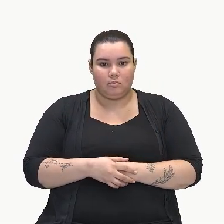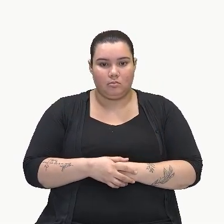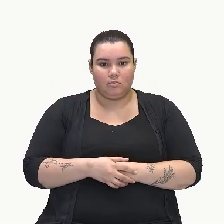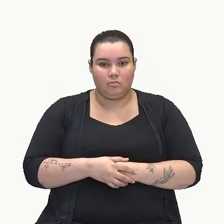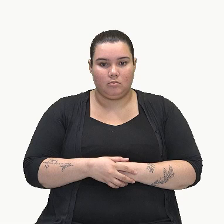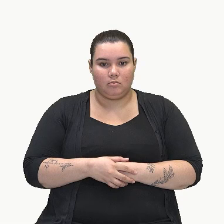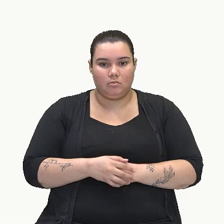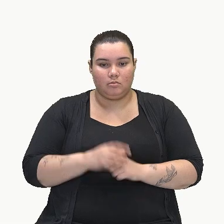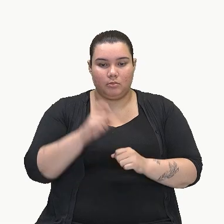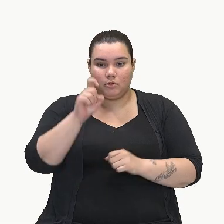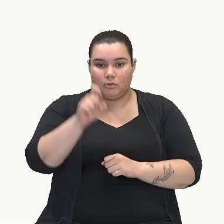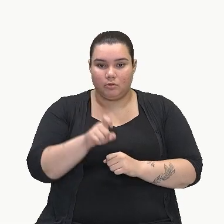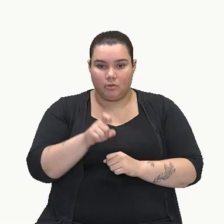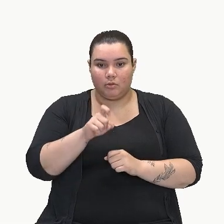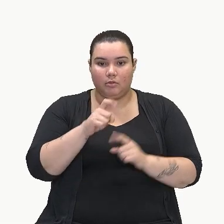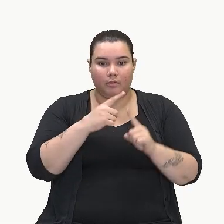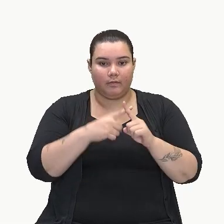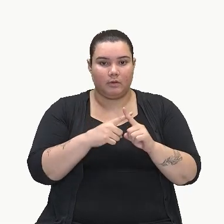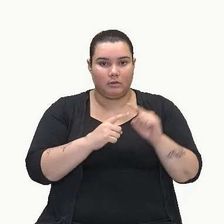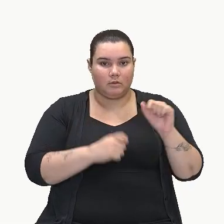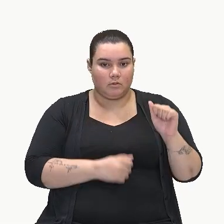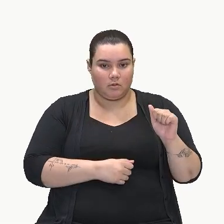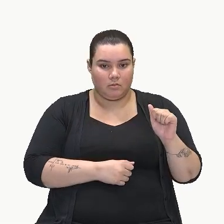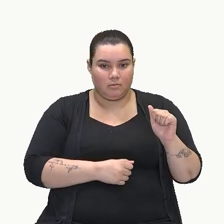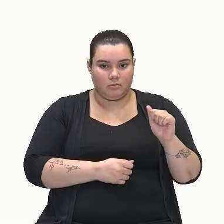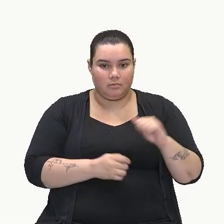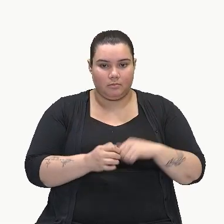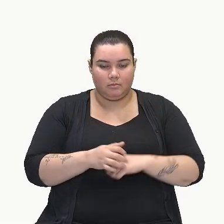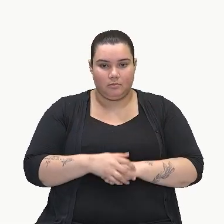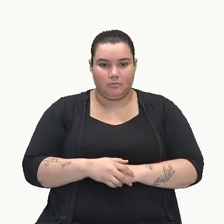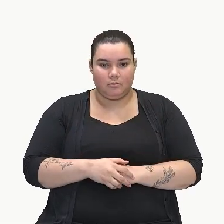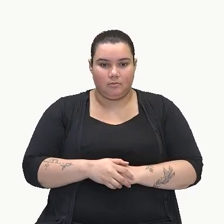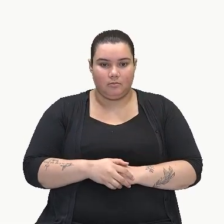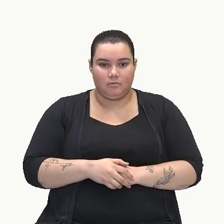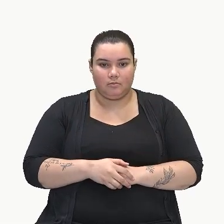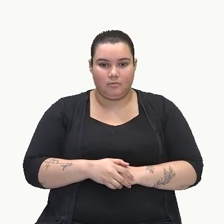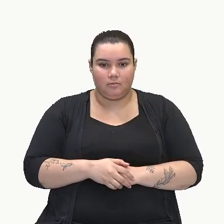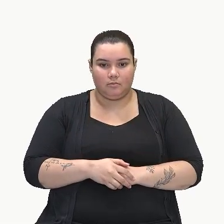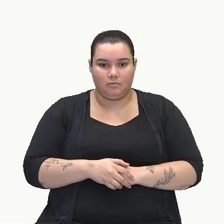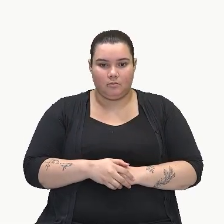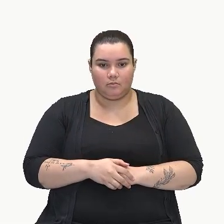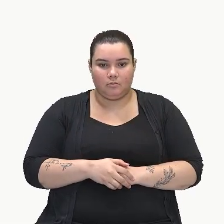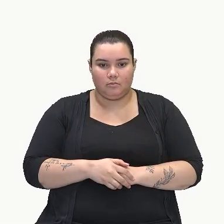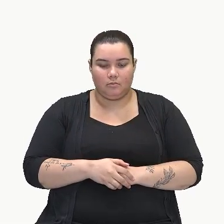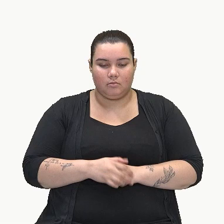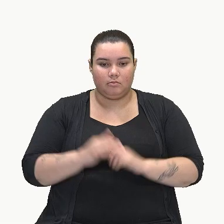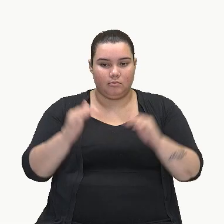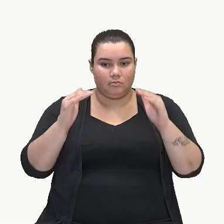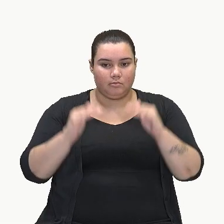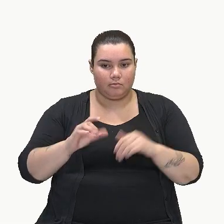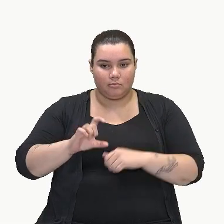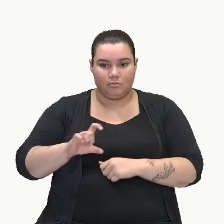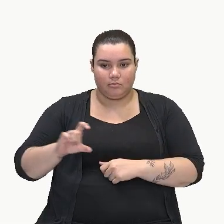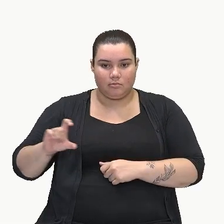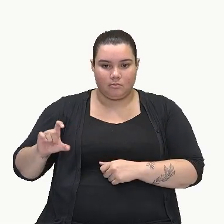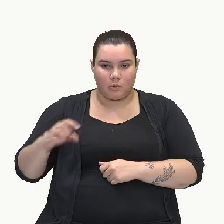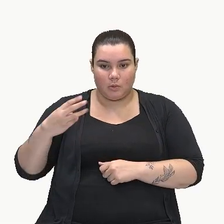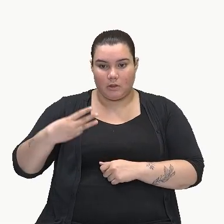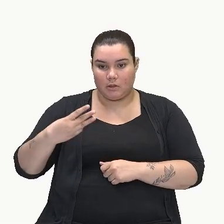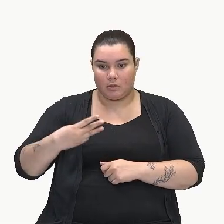x por a. Aqui o nosso outro retângulo aqui, 3.